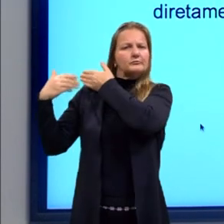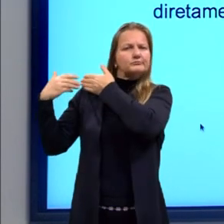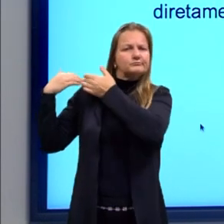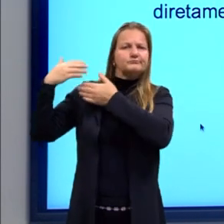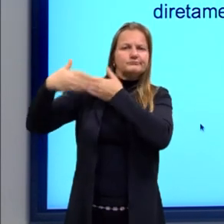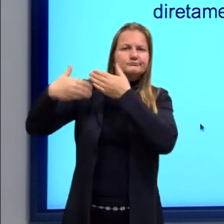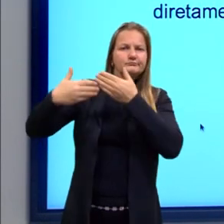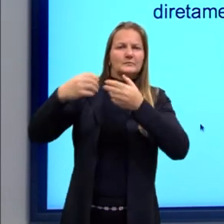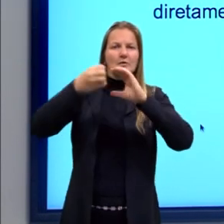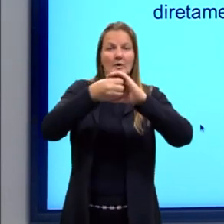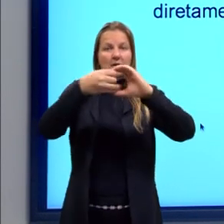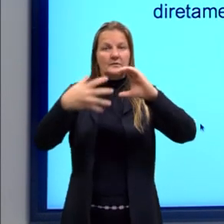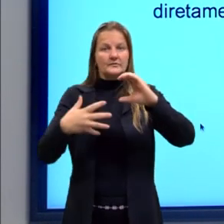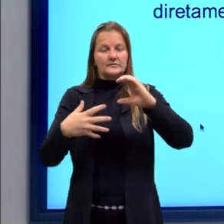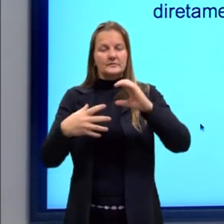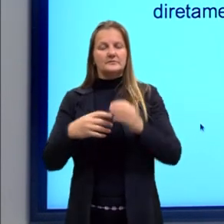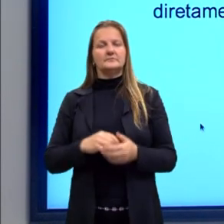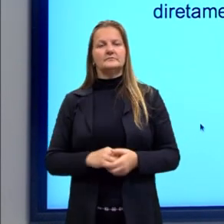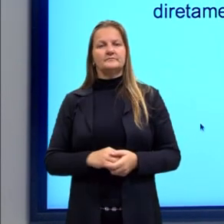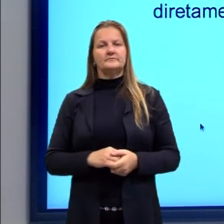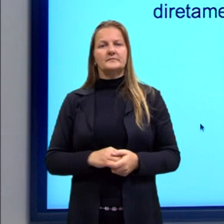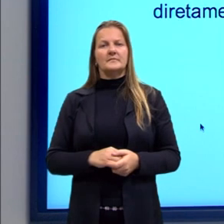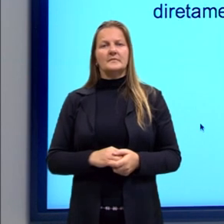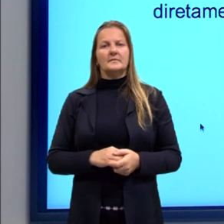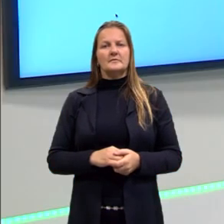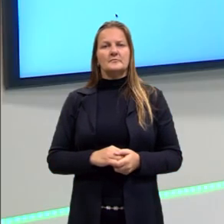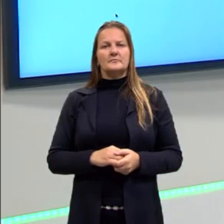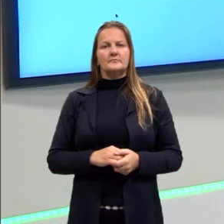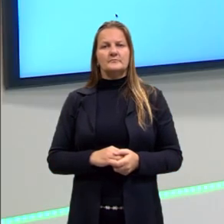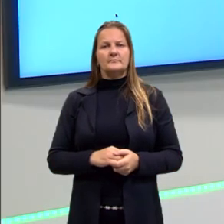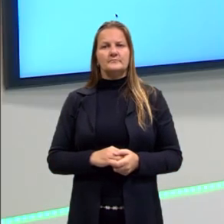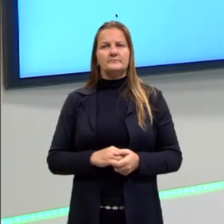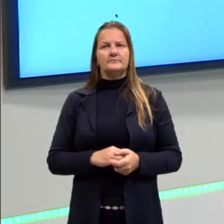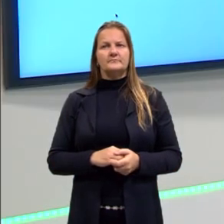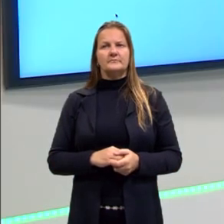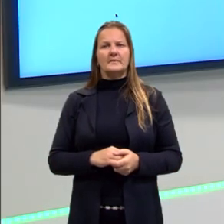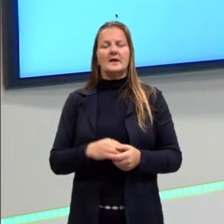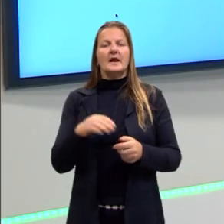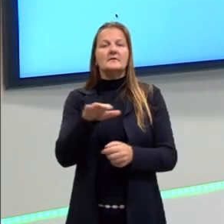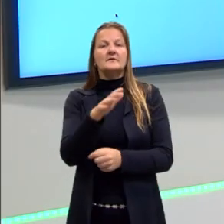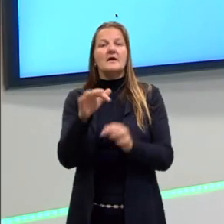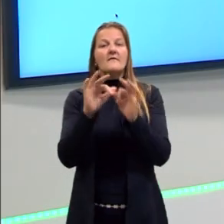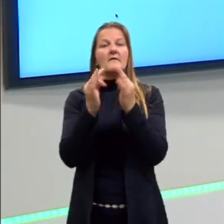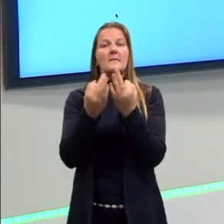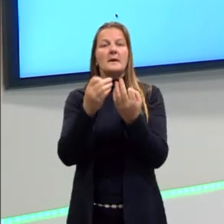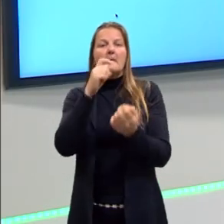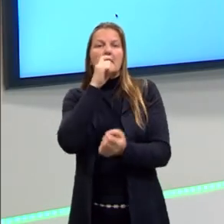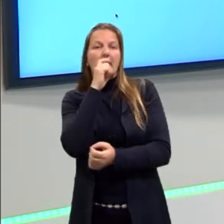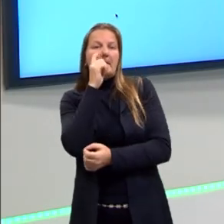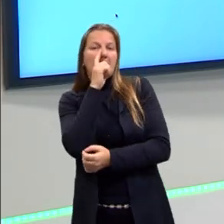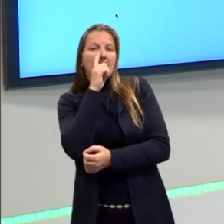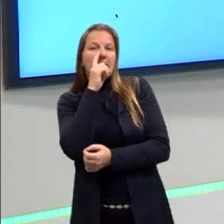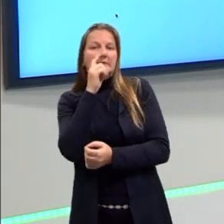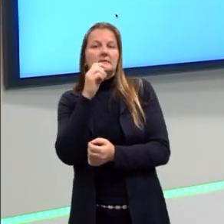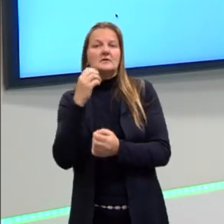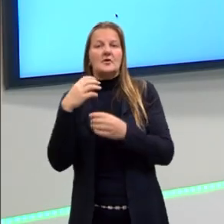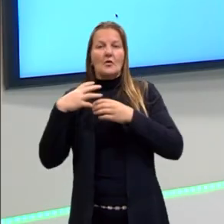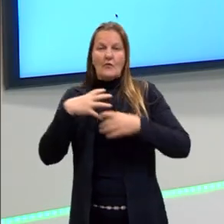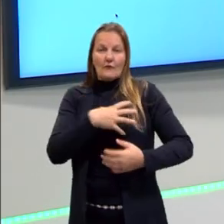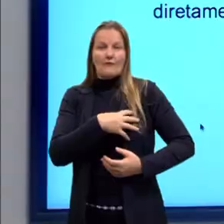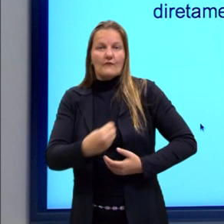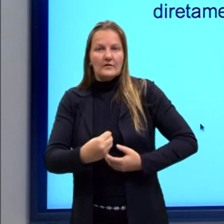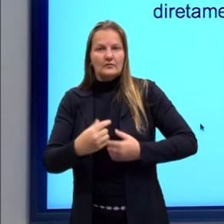características. Claro que passado, então, de pais para filhos, certo? Então,